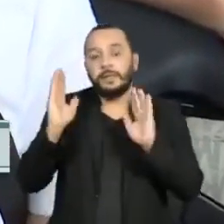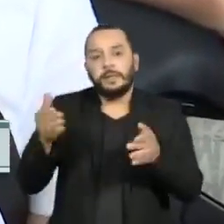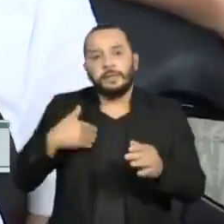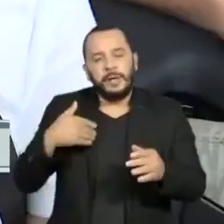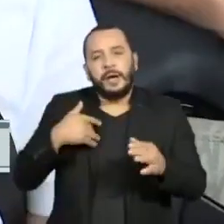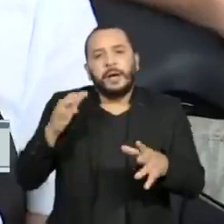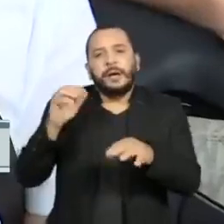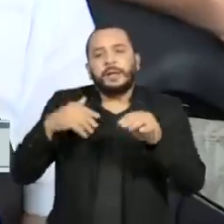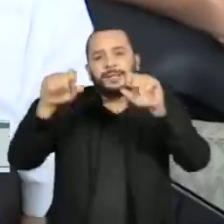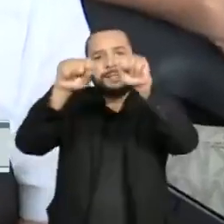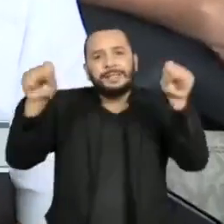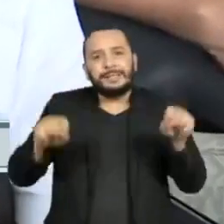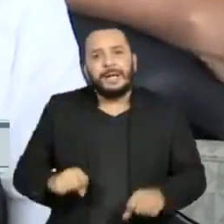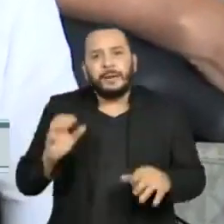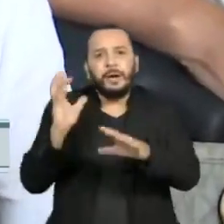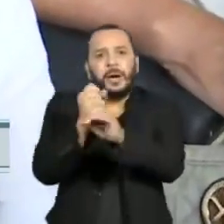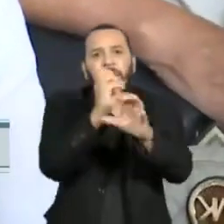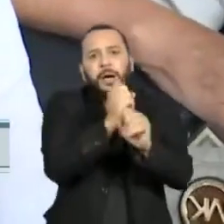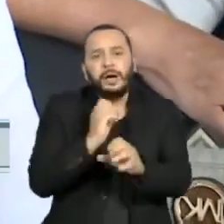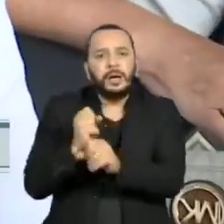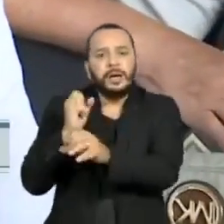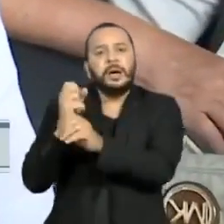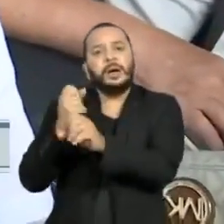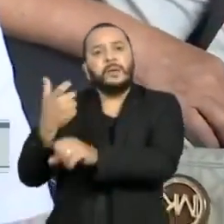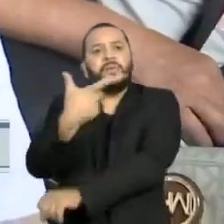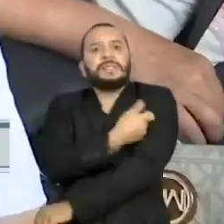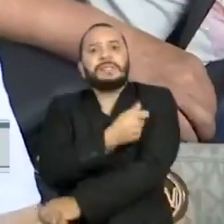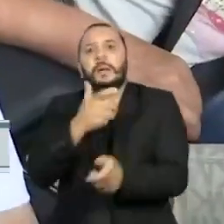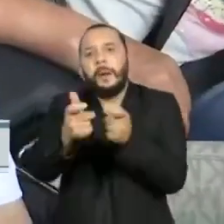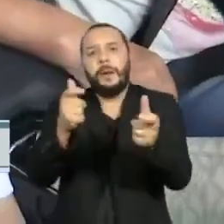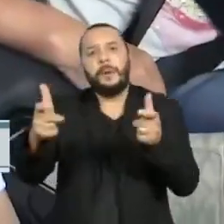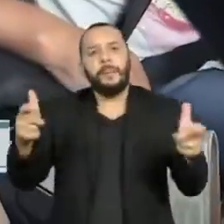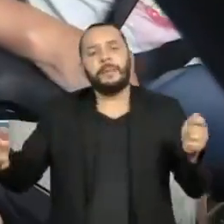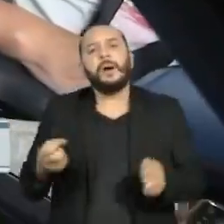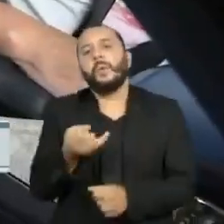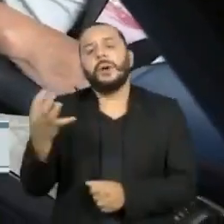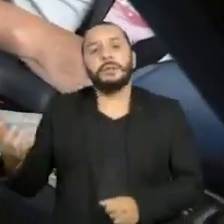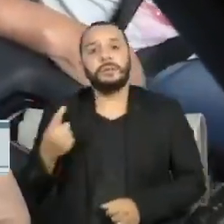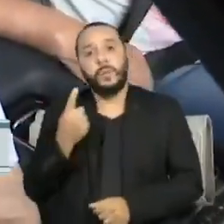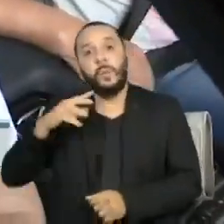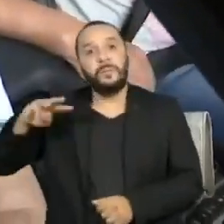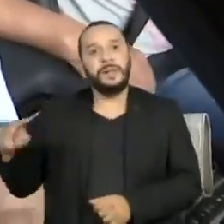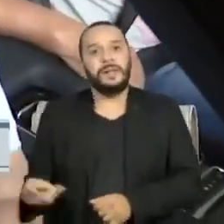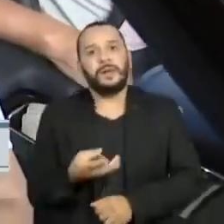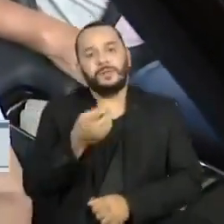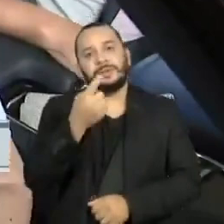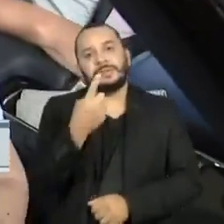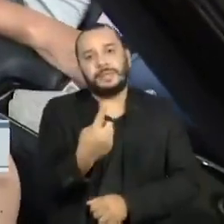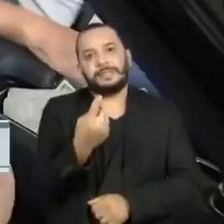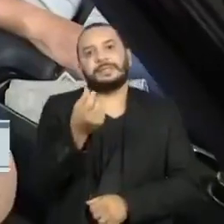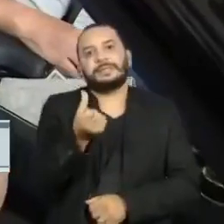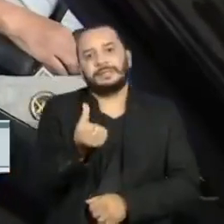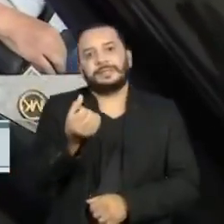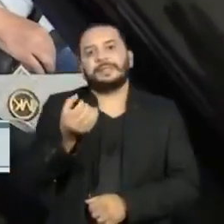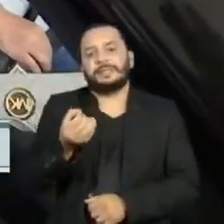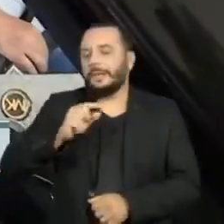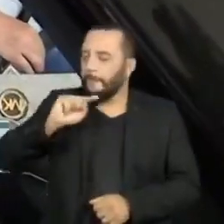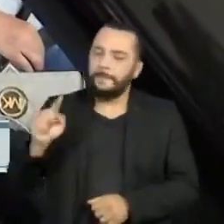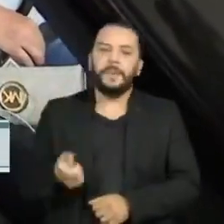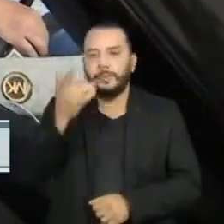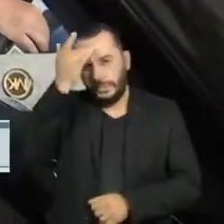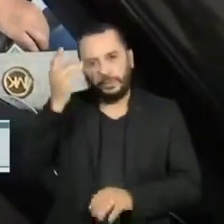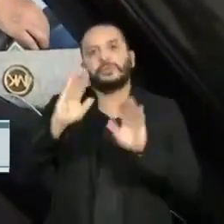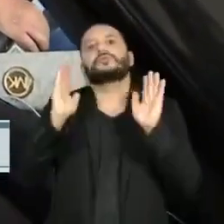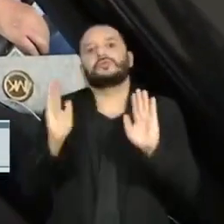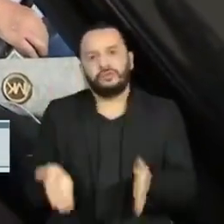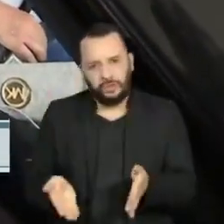É uma ferramenta também lançada pelo governo do estado de São Paulo, que mostra que 1 milhão 160 mil pessoas já foram